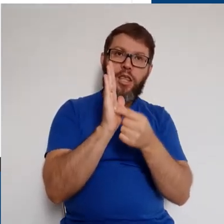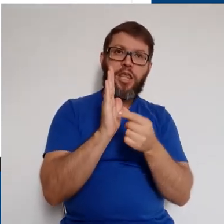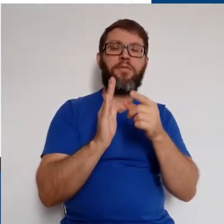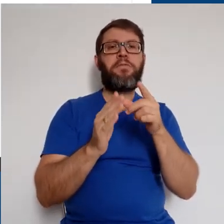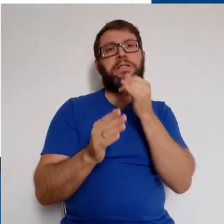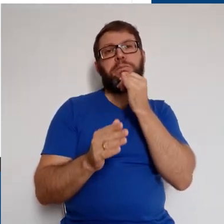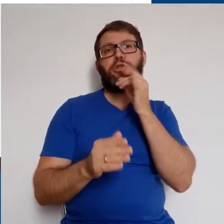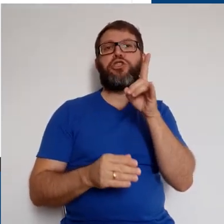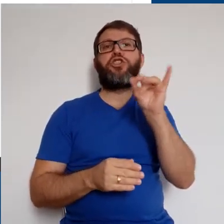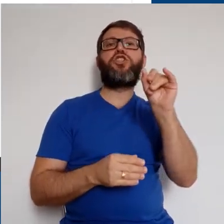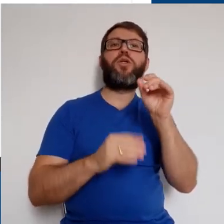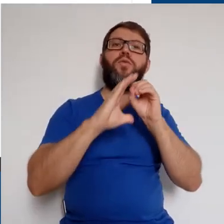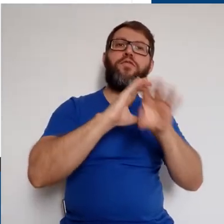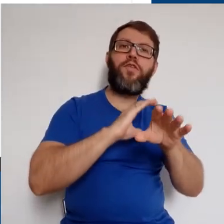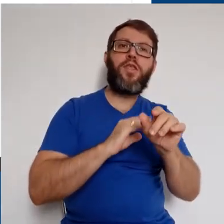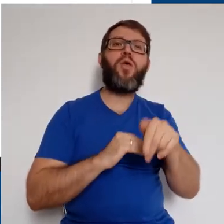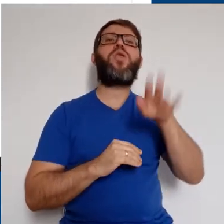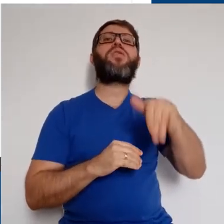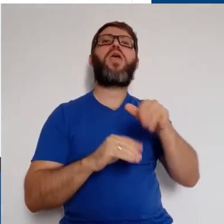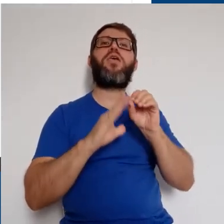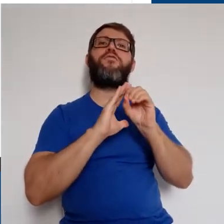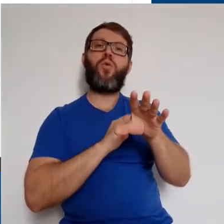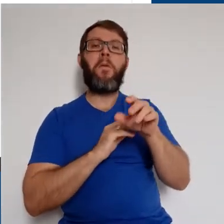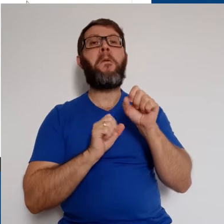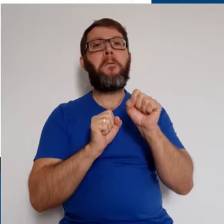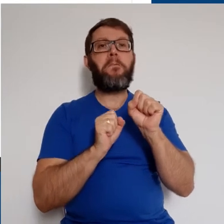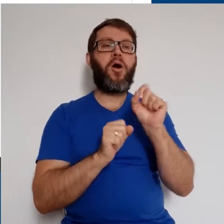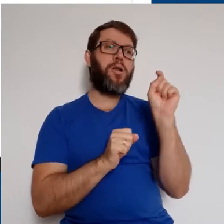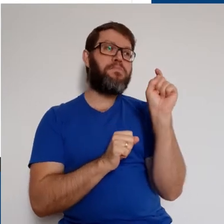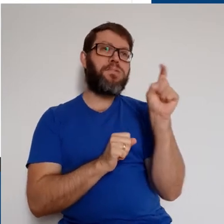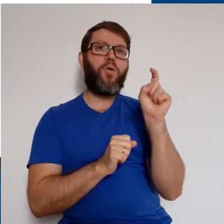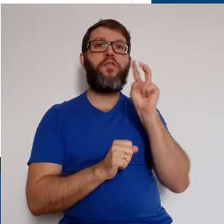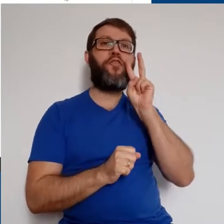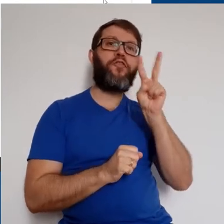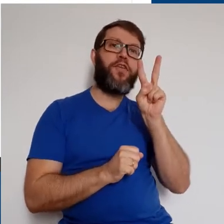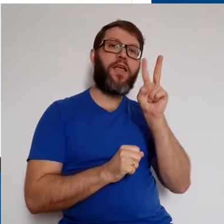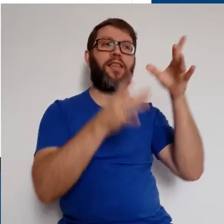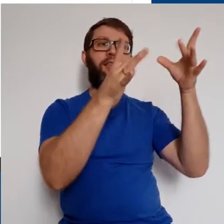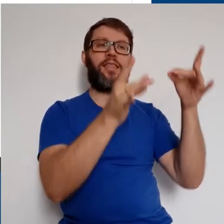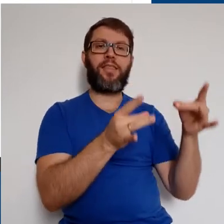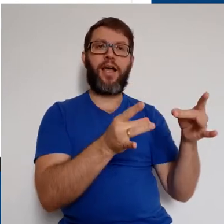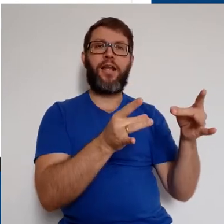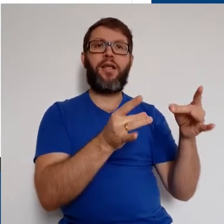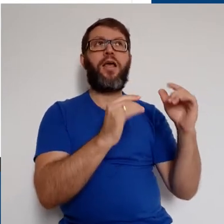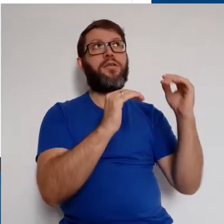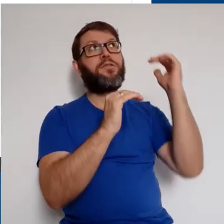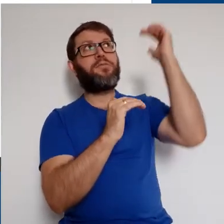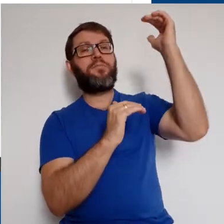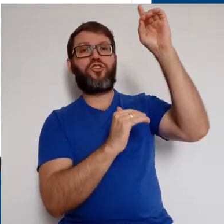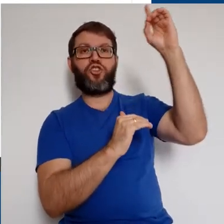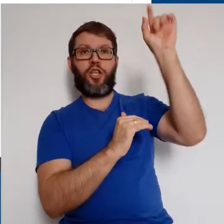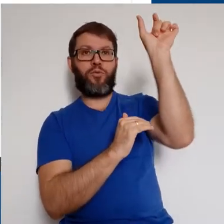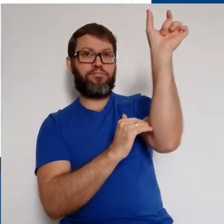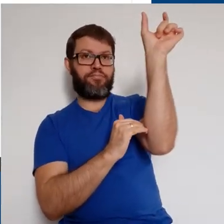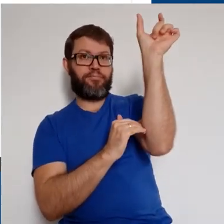detalhes de uma pasta ou arquivo, como data de envio e autoria desse material, podemos clicar no ícone Ver Detalhes,